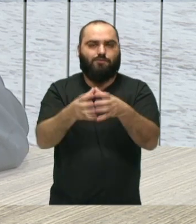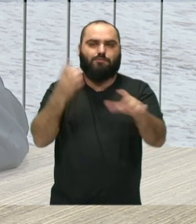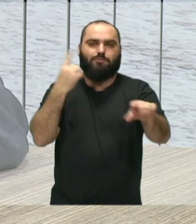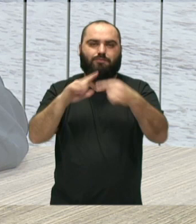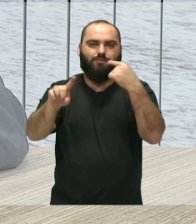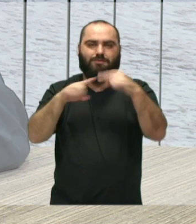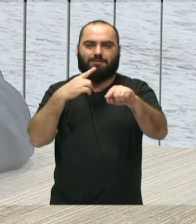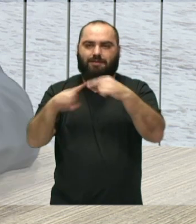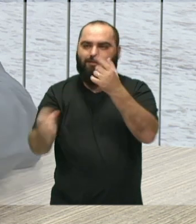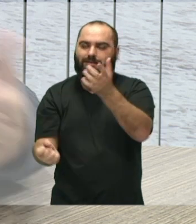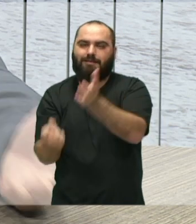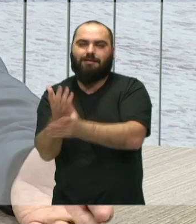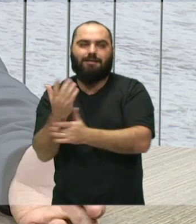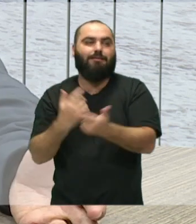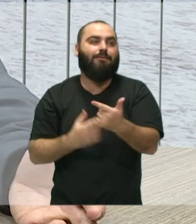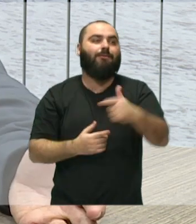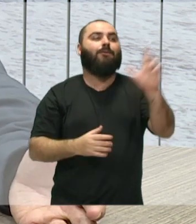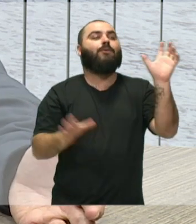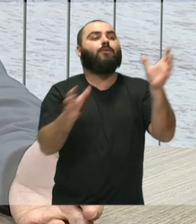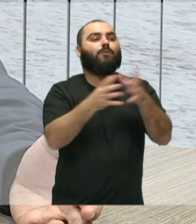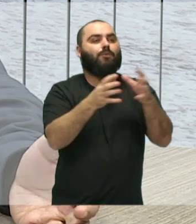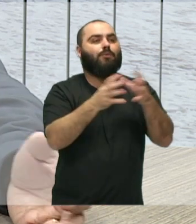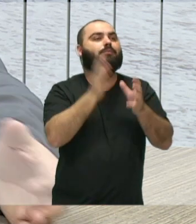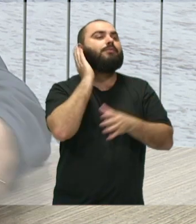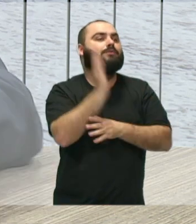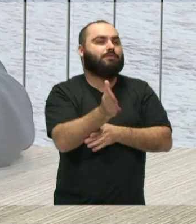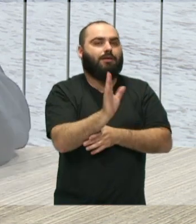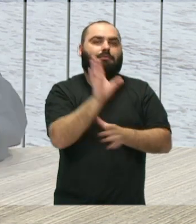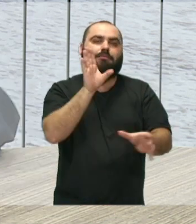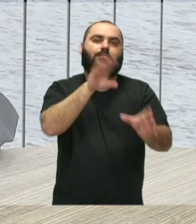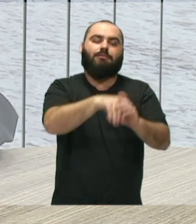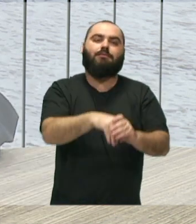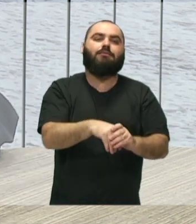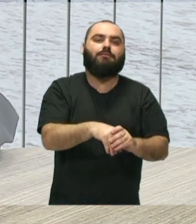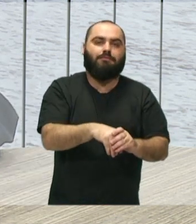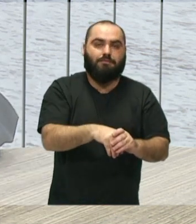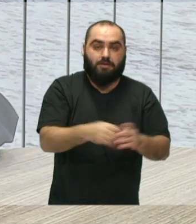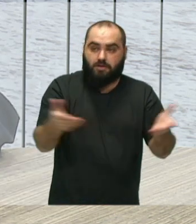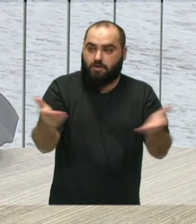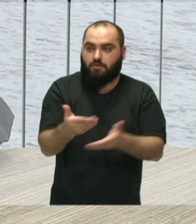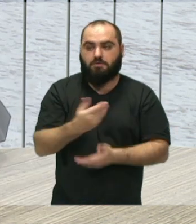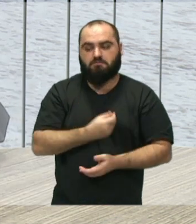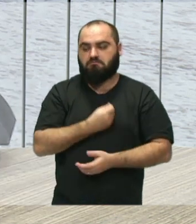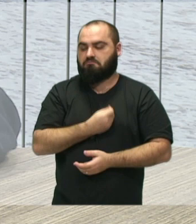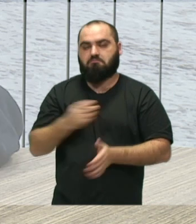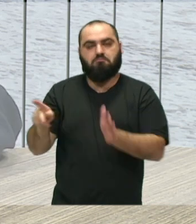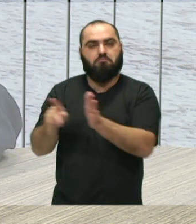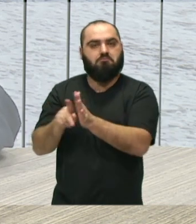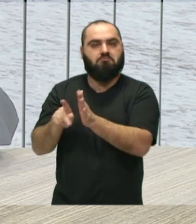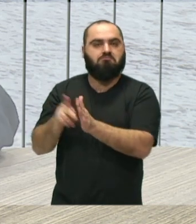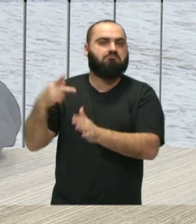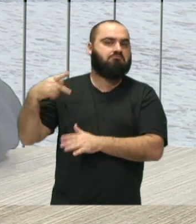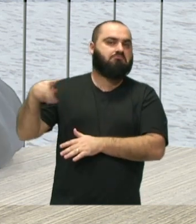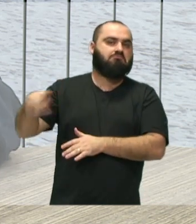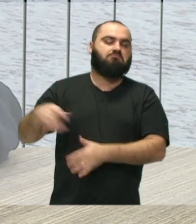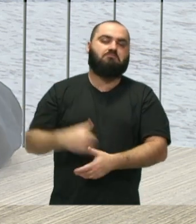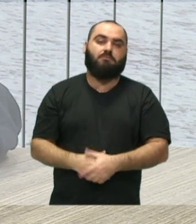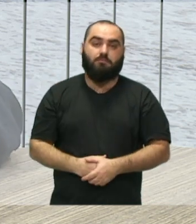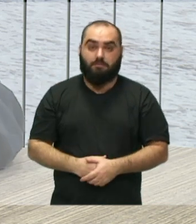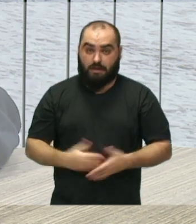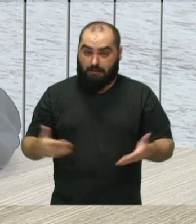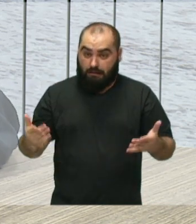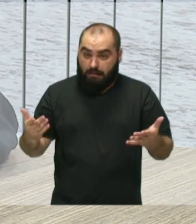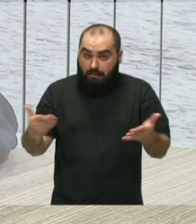se formando, né? Outros grupos que já se formaram dentro do conservatório e hoje têm vida própria, que ainda assim